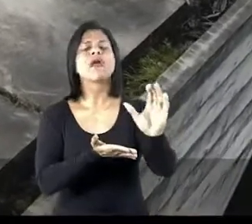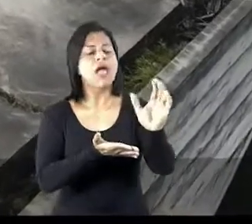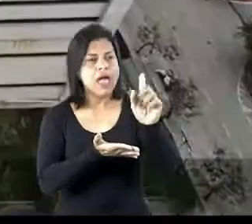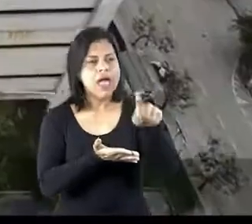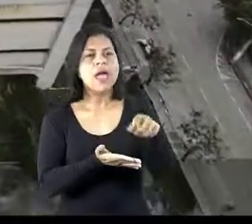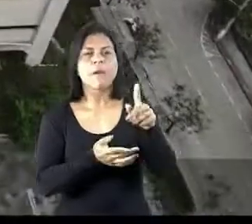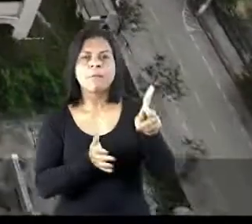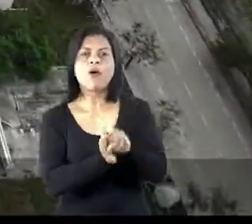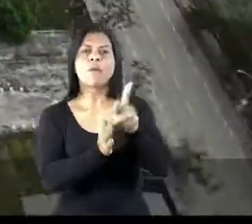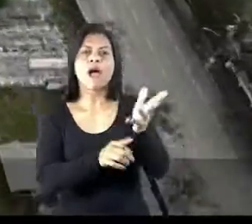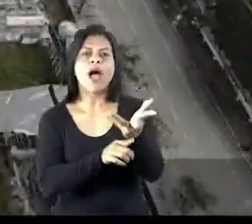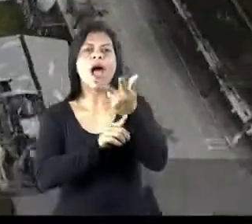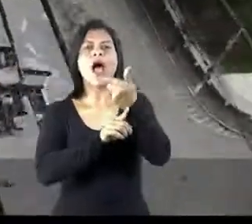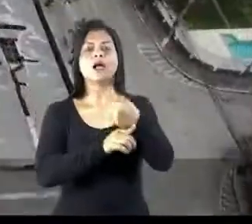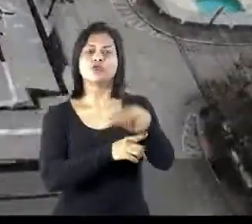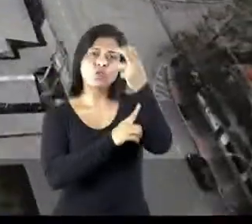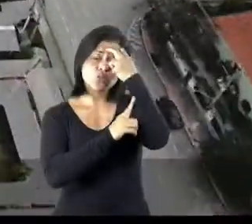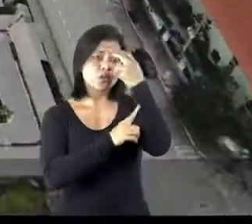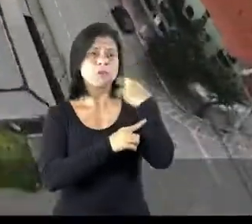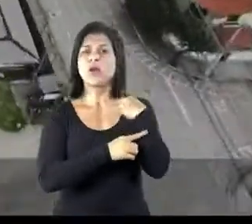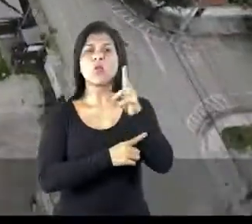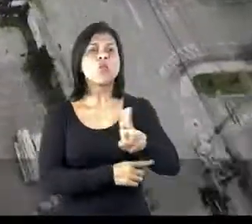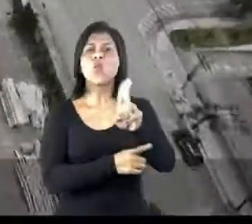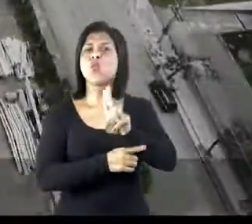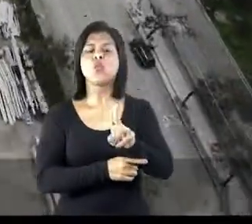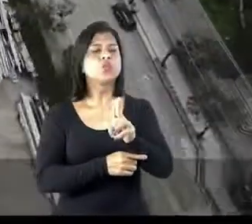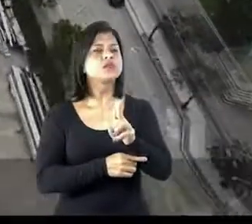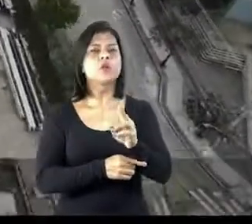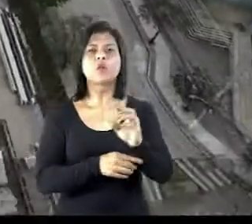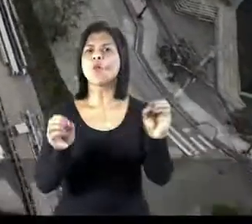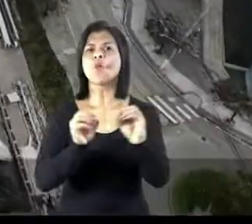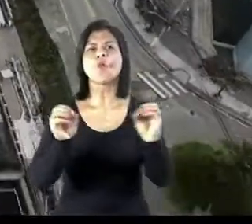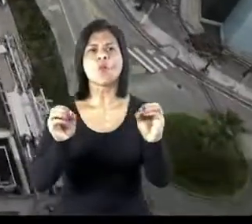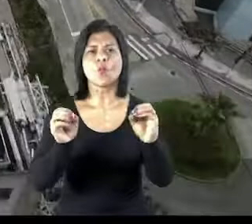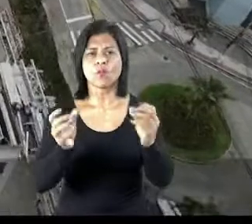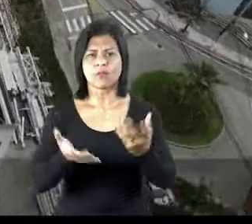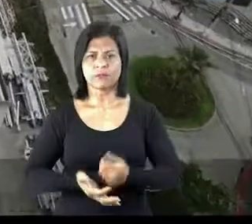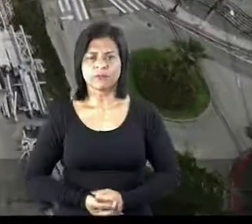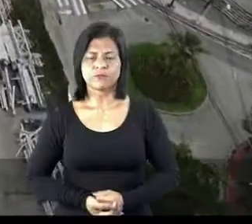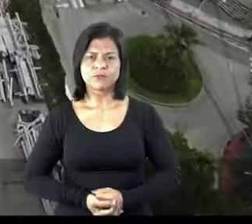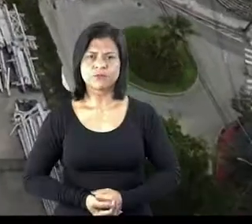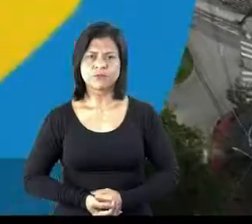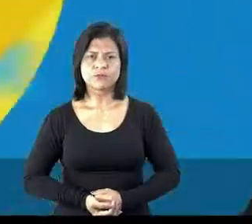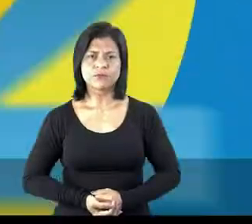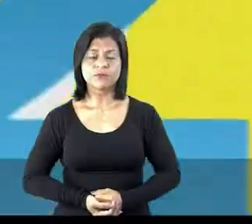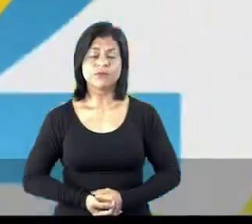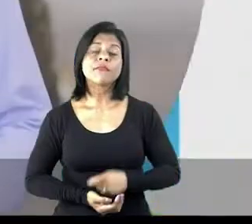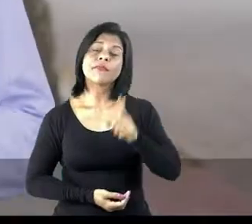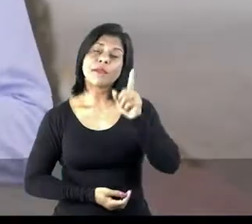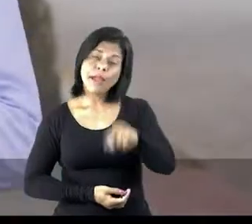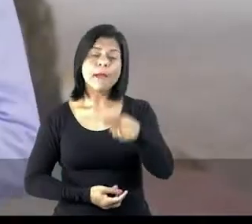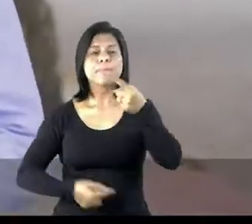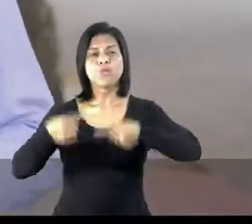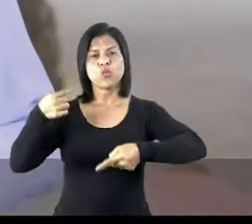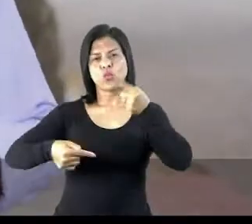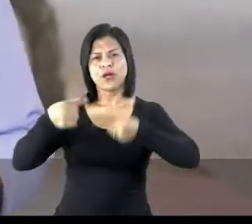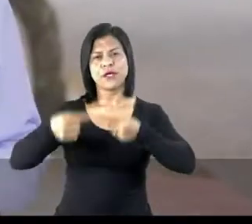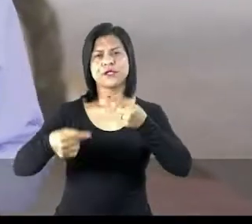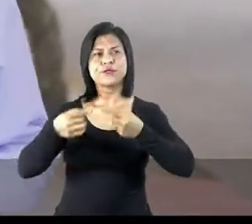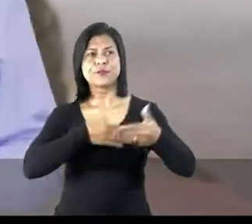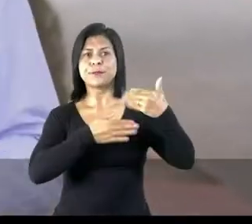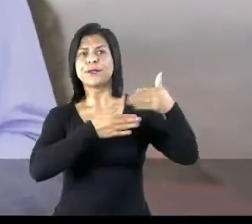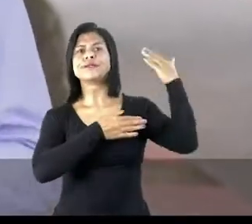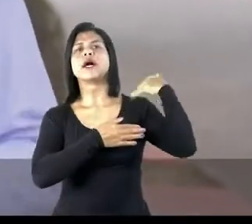artes e a cultura e virou um símbolo do desperdício e do mau uso do dinheiro público. Isso é a típica